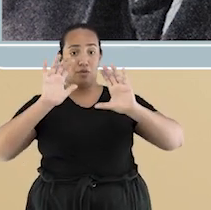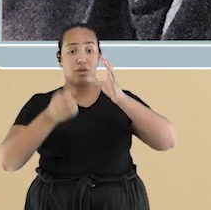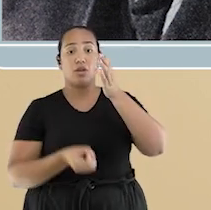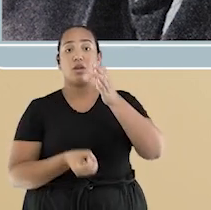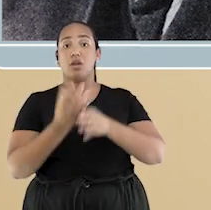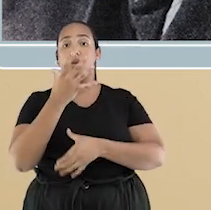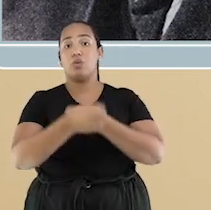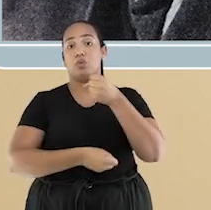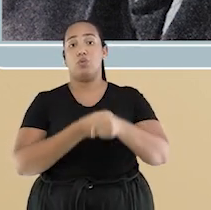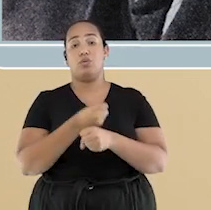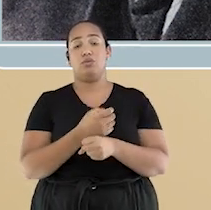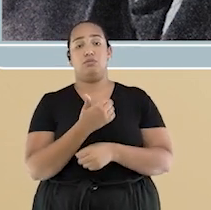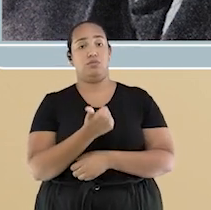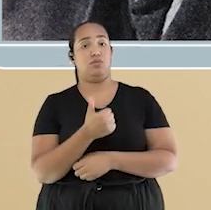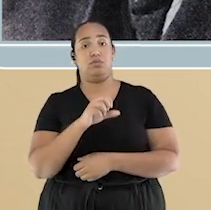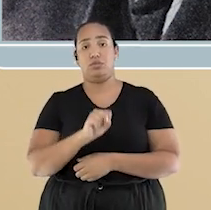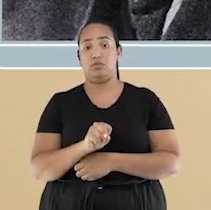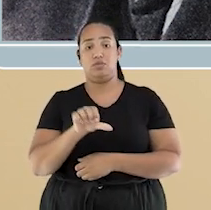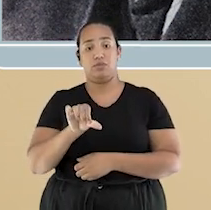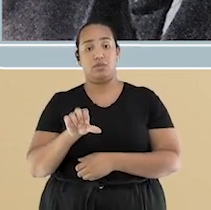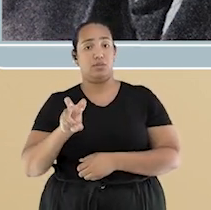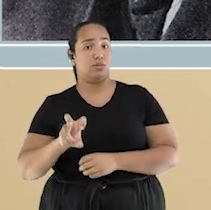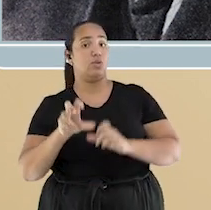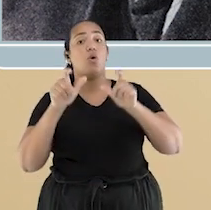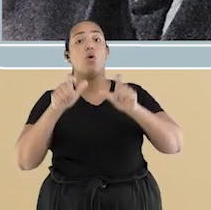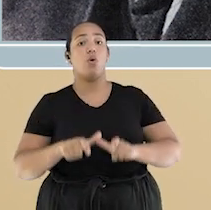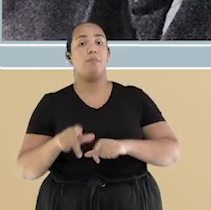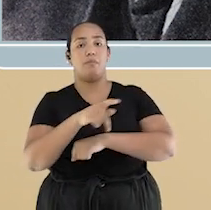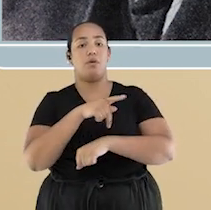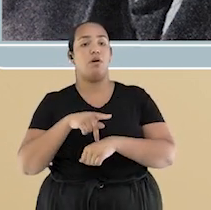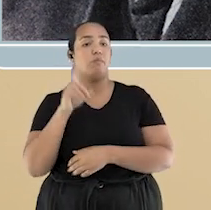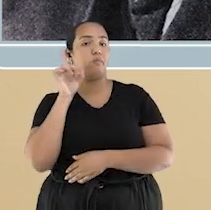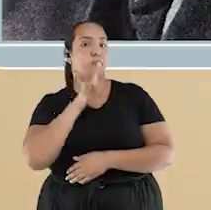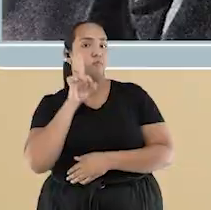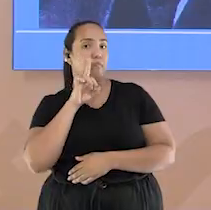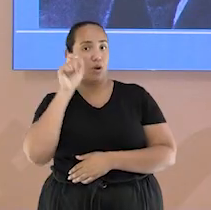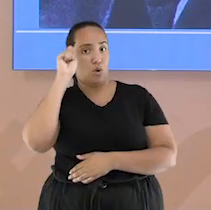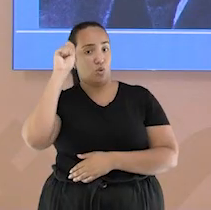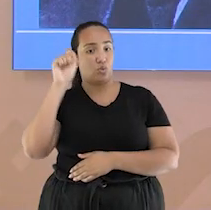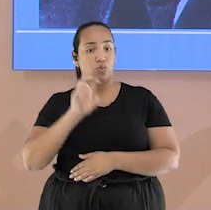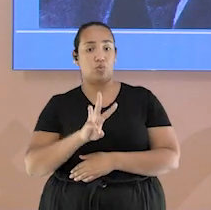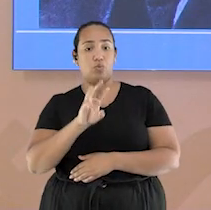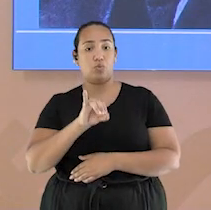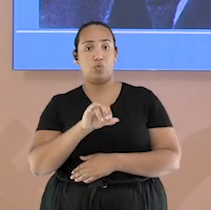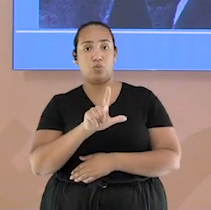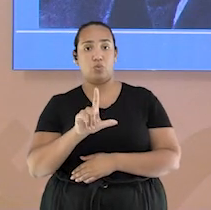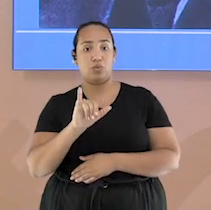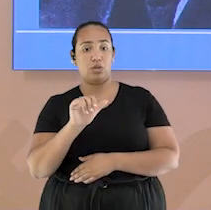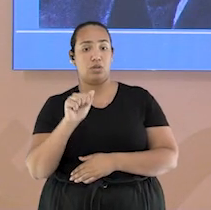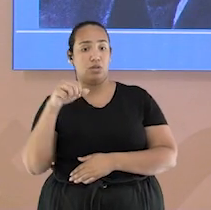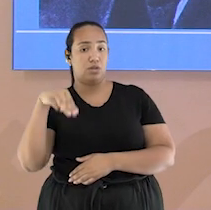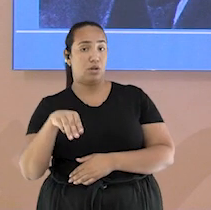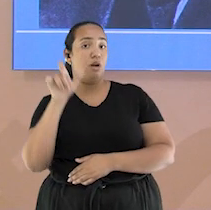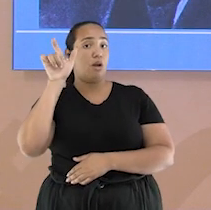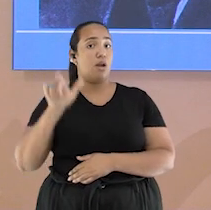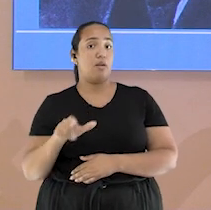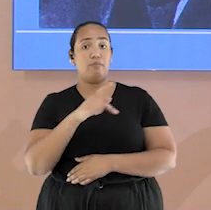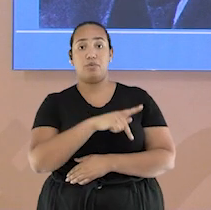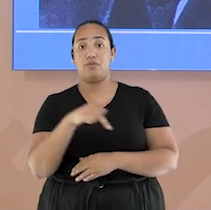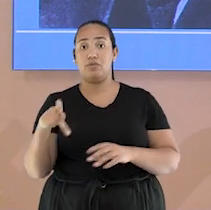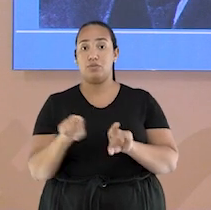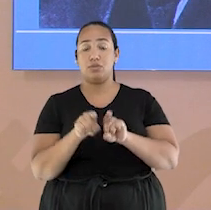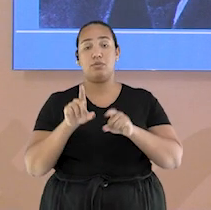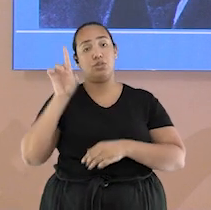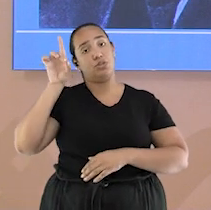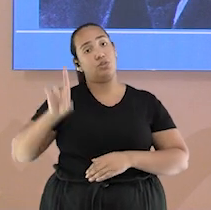1895 nos Estados Unidos por William George Morgan, que era professor e diretor de Educação Física